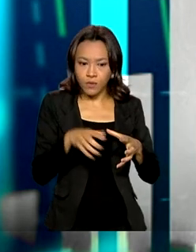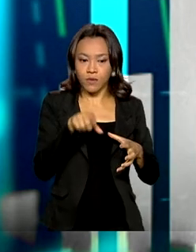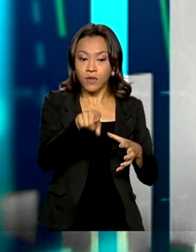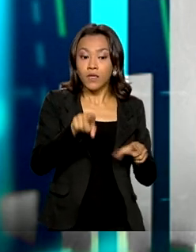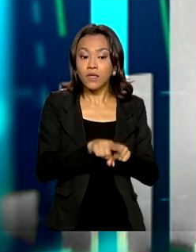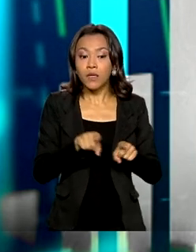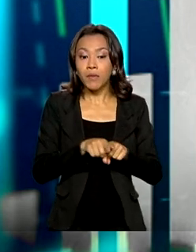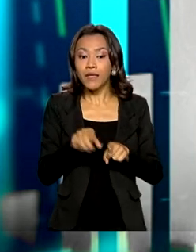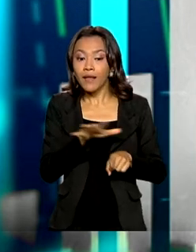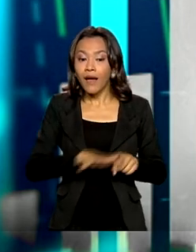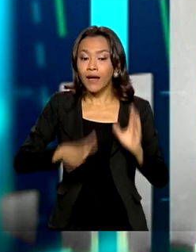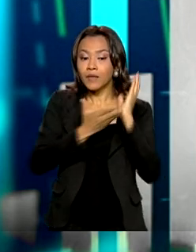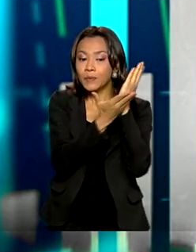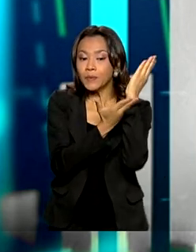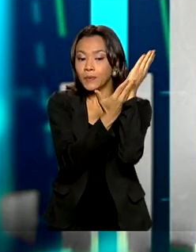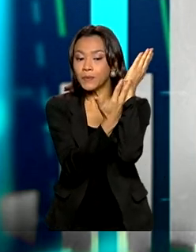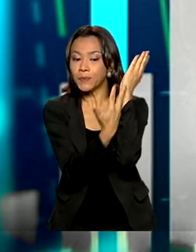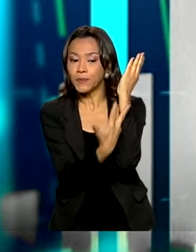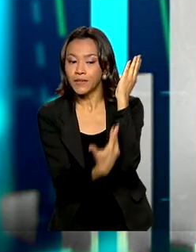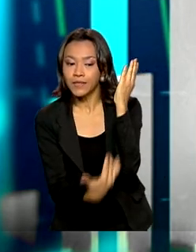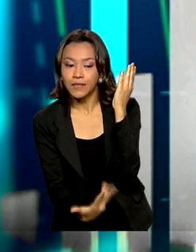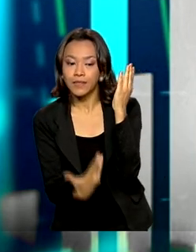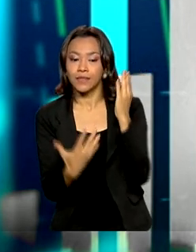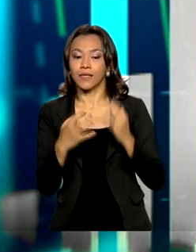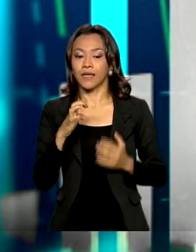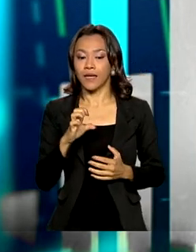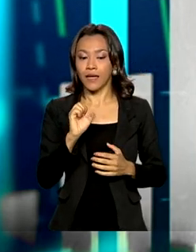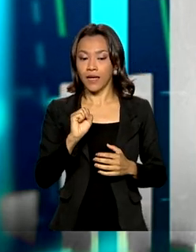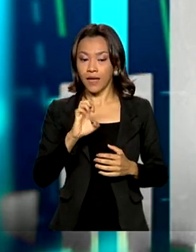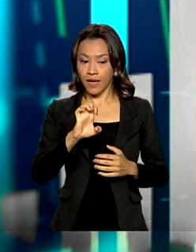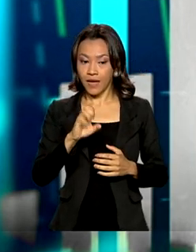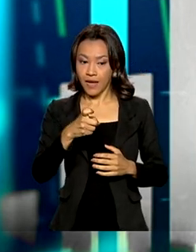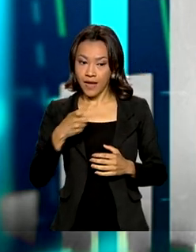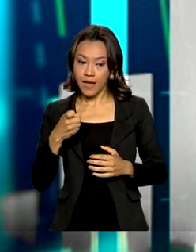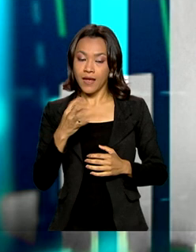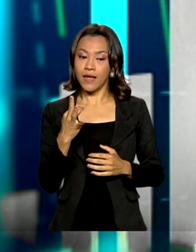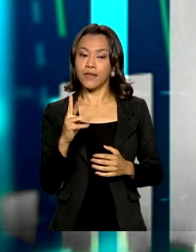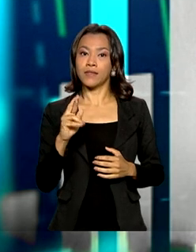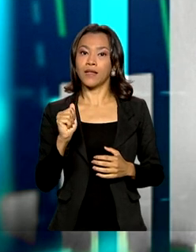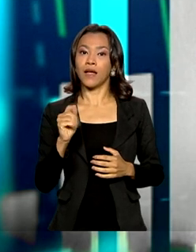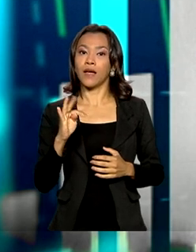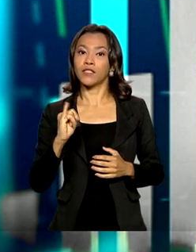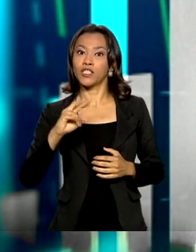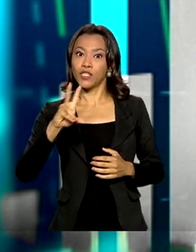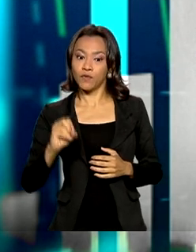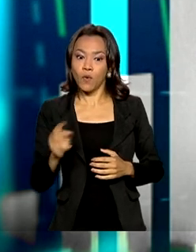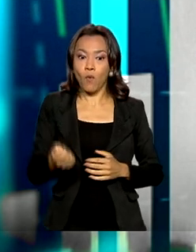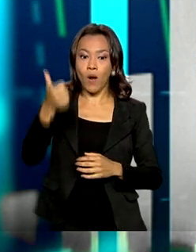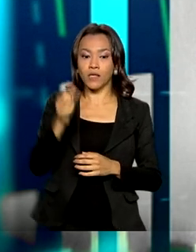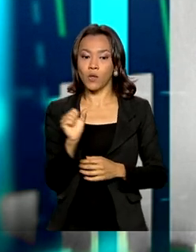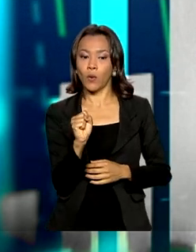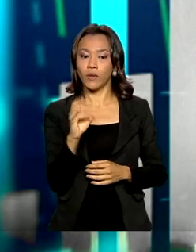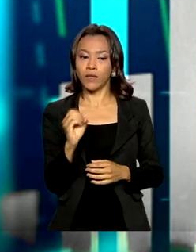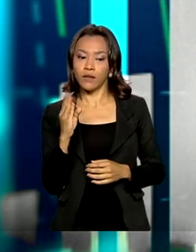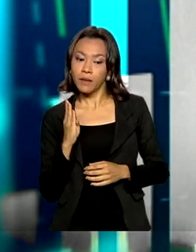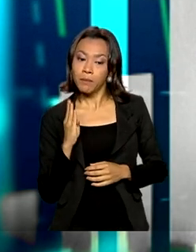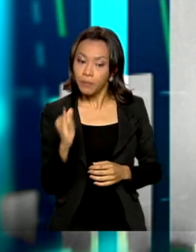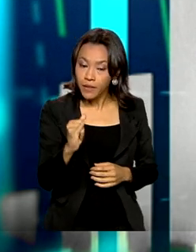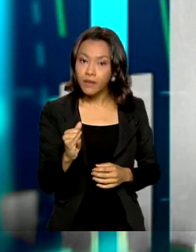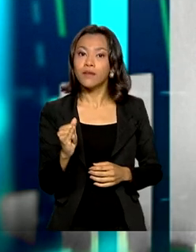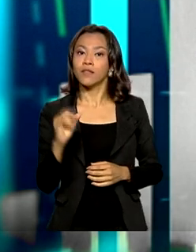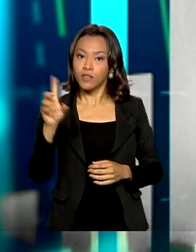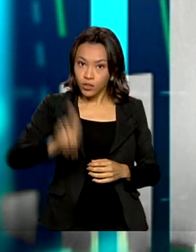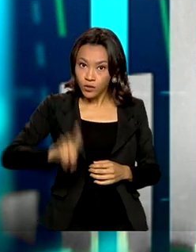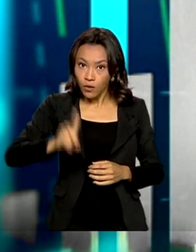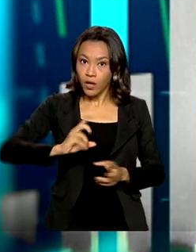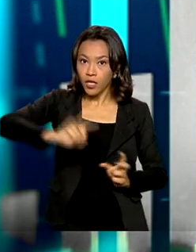extrativo, que teve um crescimento de 62,4%, atingindo quase 80 bilhões de dólares em exportações.